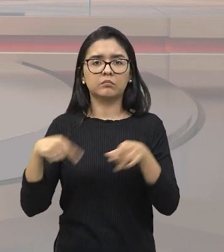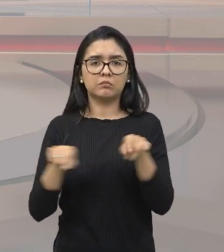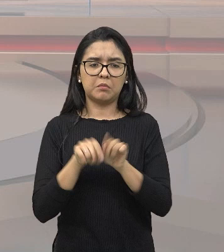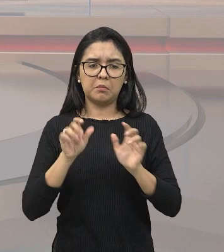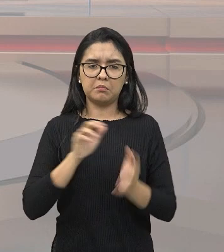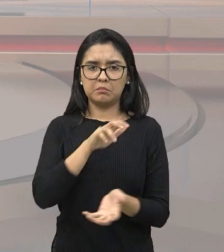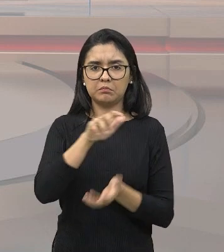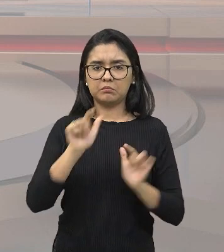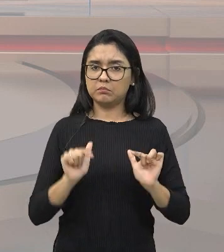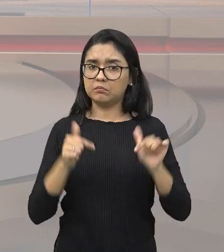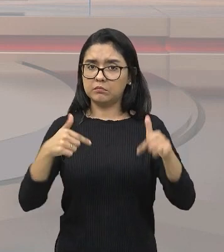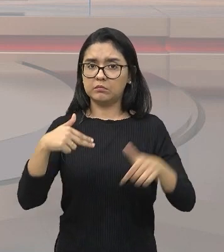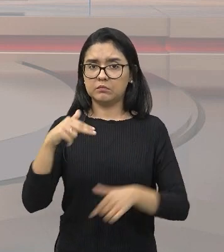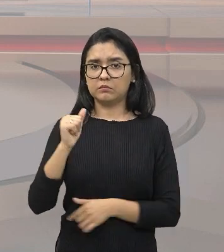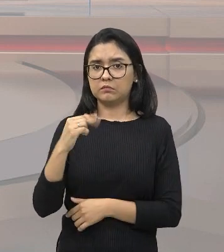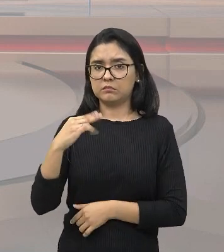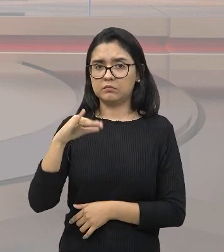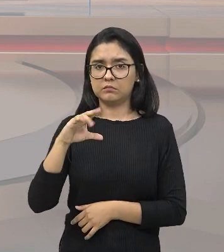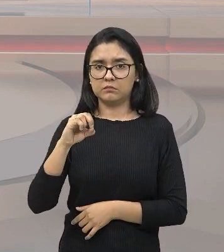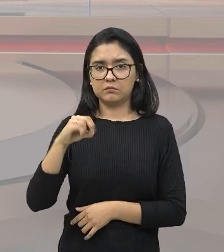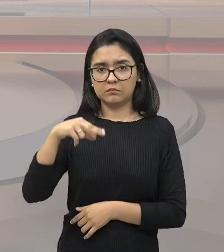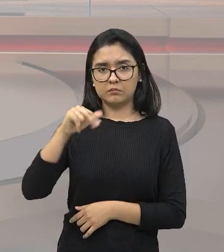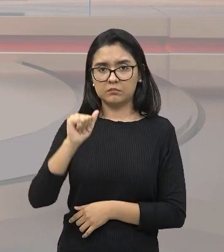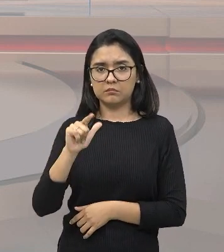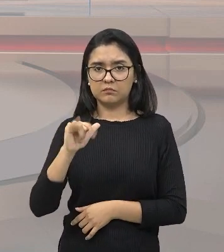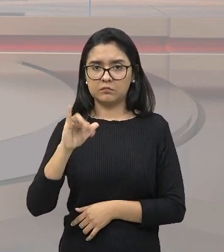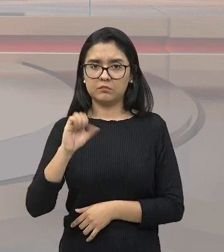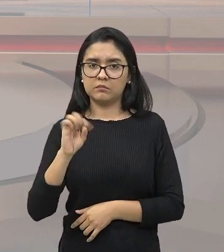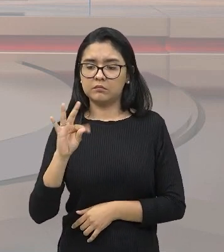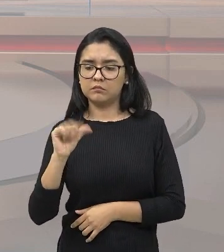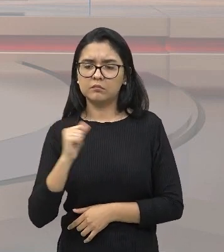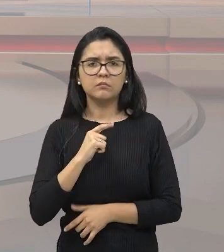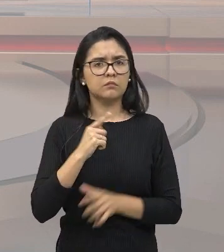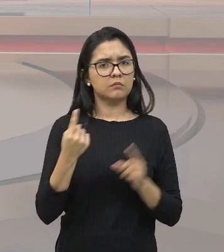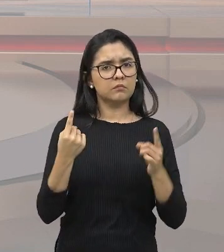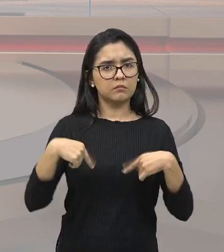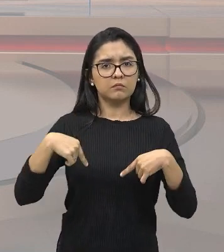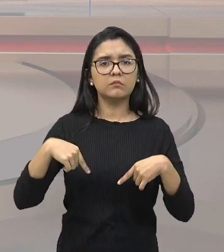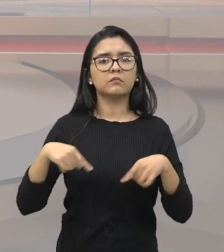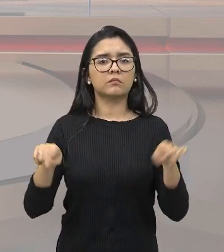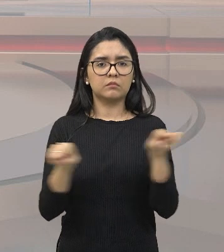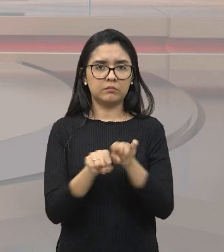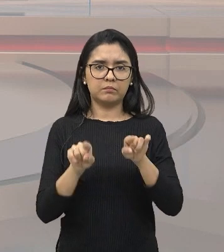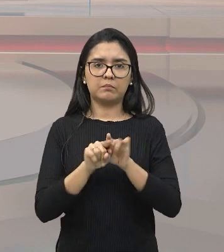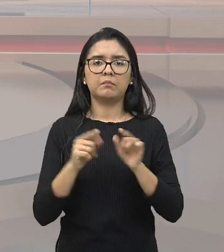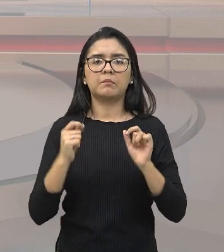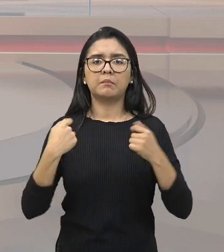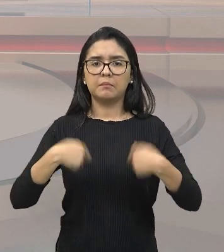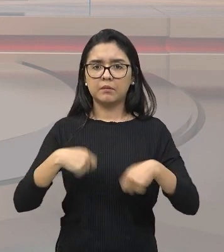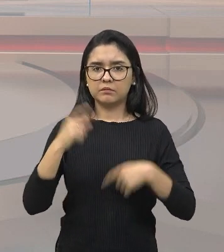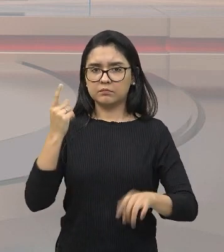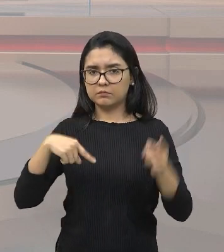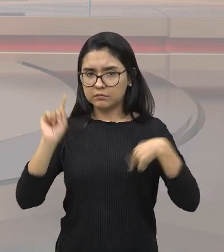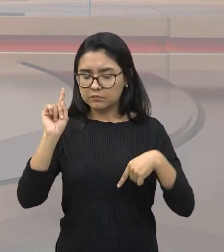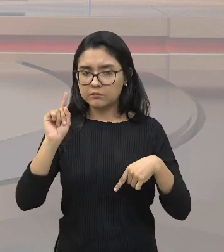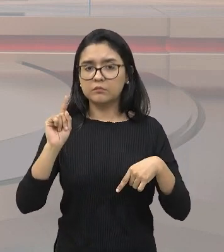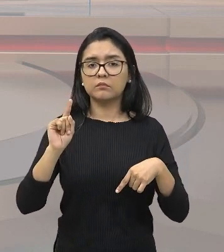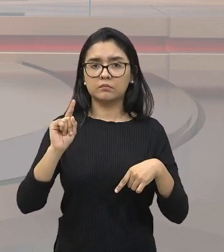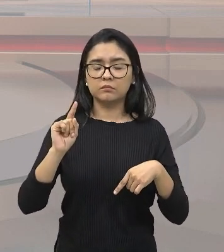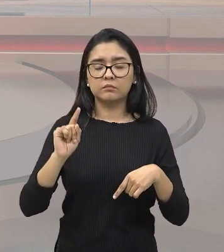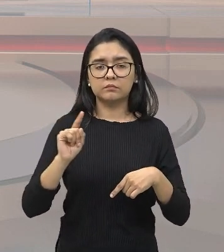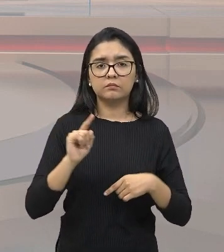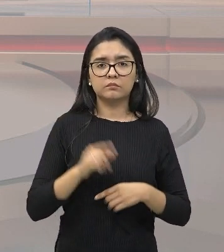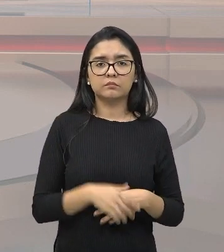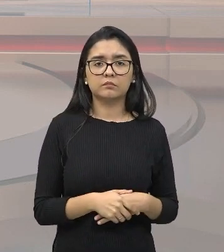esses países consigam a sua independência, restam desafios que também têm que ser superados com a saída dos seus exploradores,